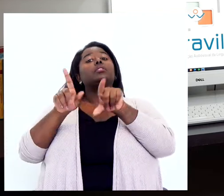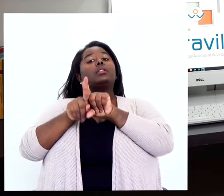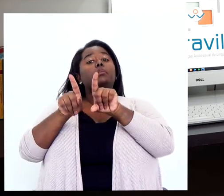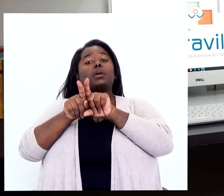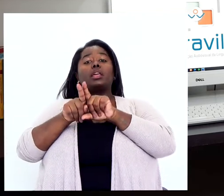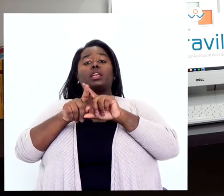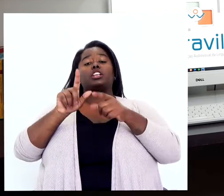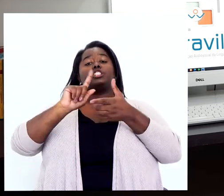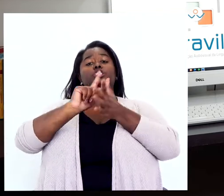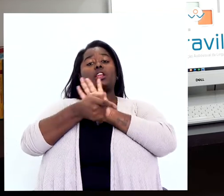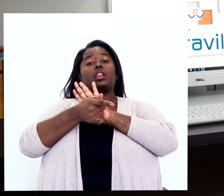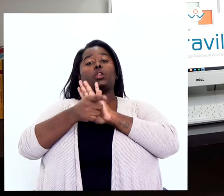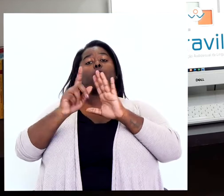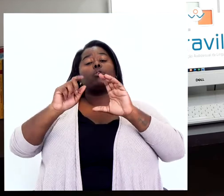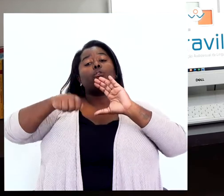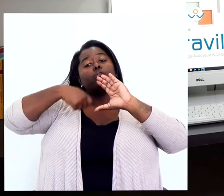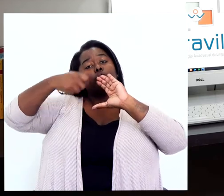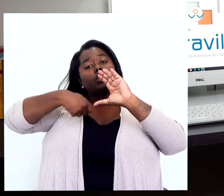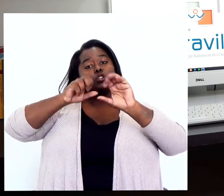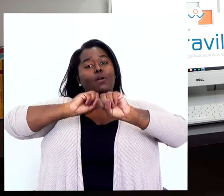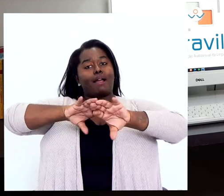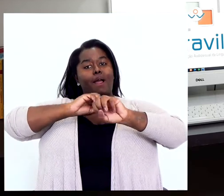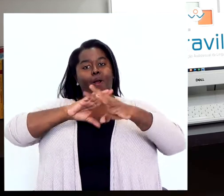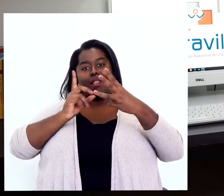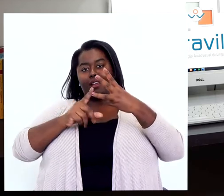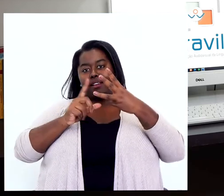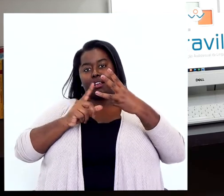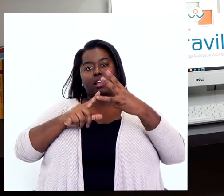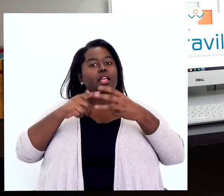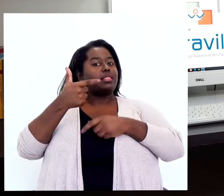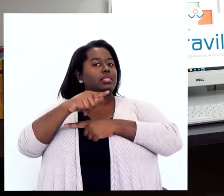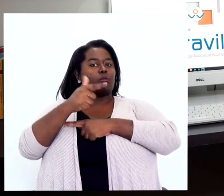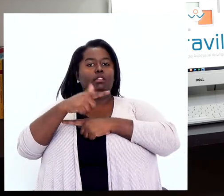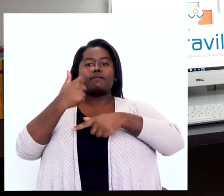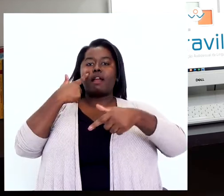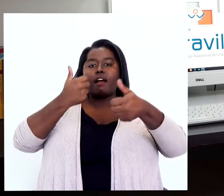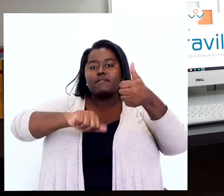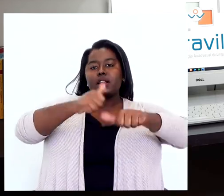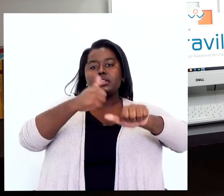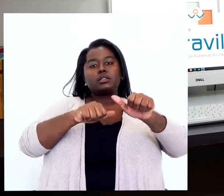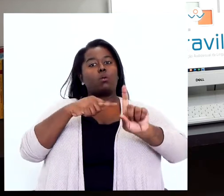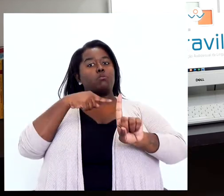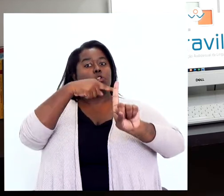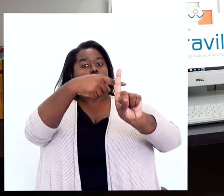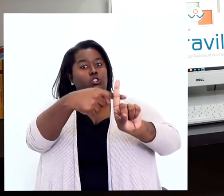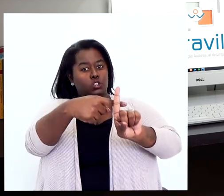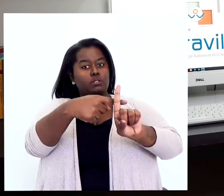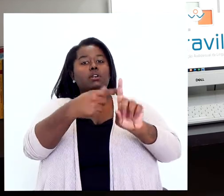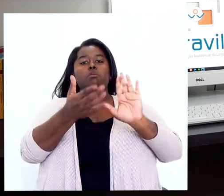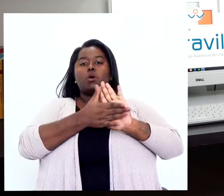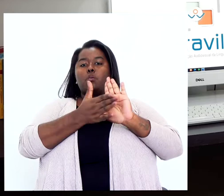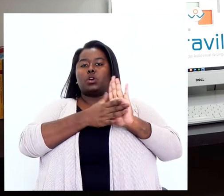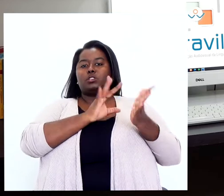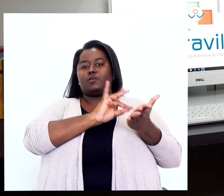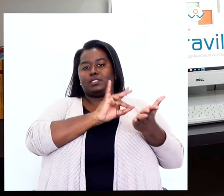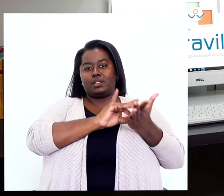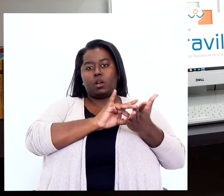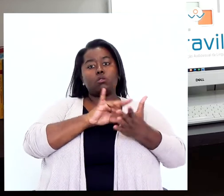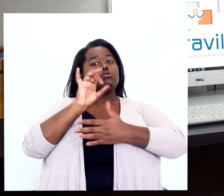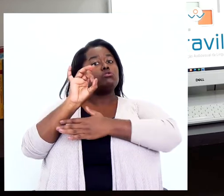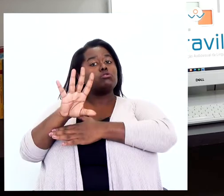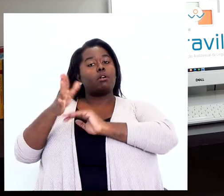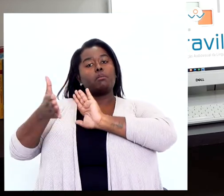aconteceu para o gênero videoaula, que não teve avaliação positiva nas propostas oficiais, mas